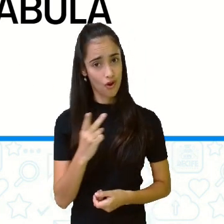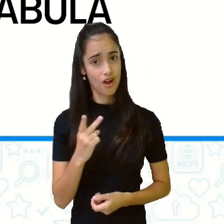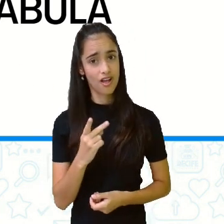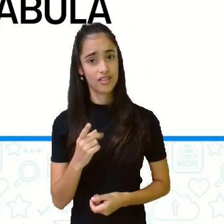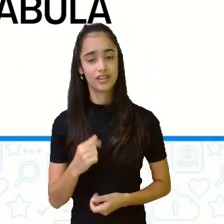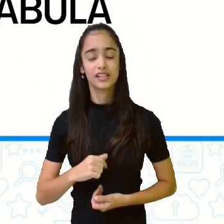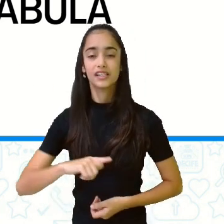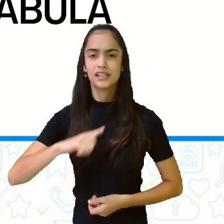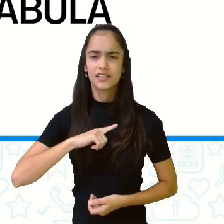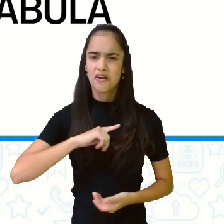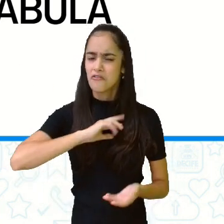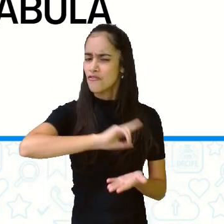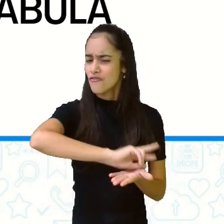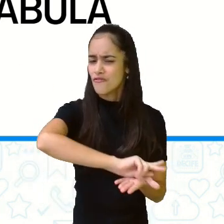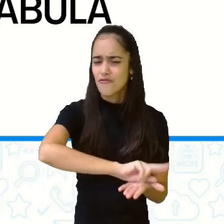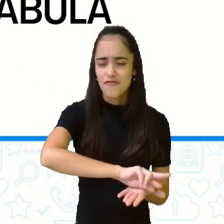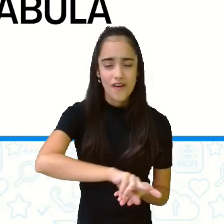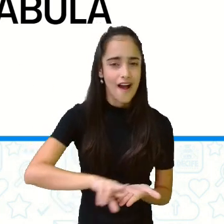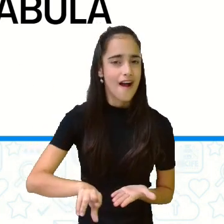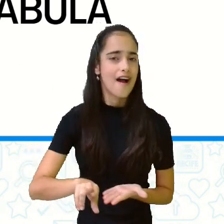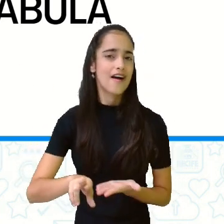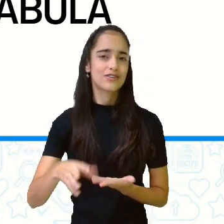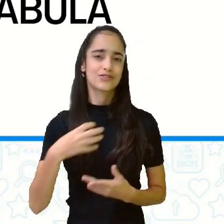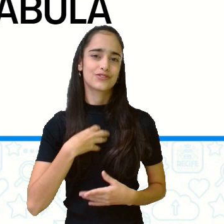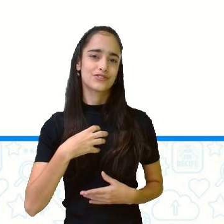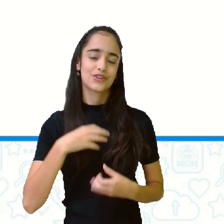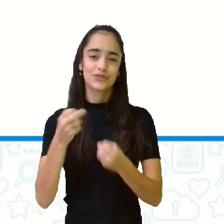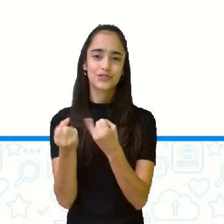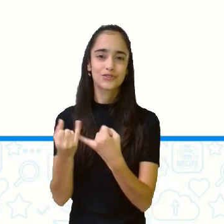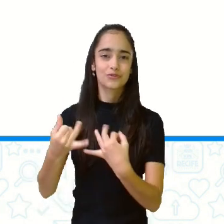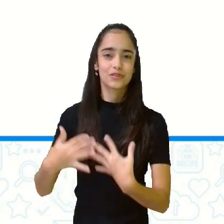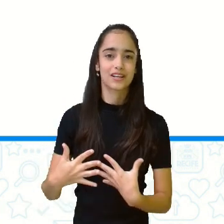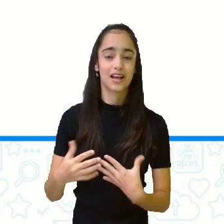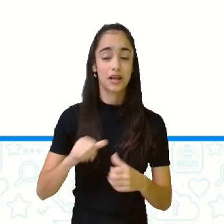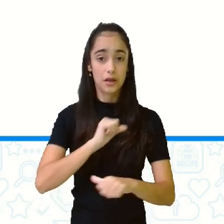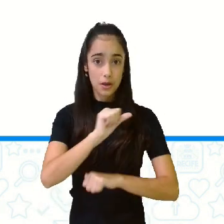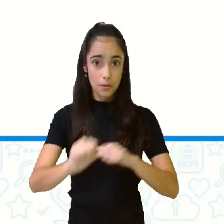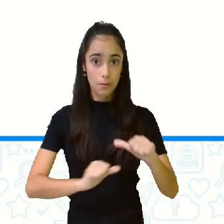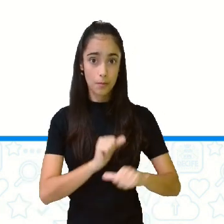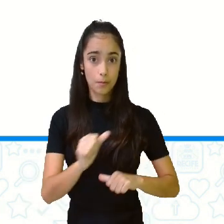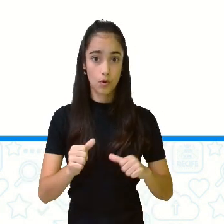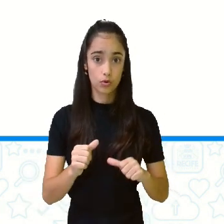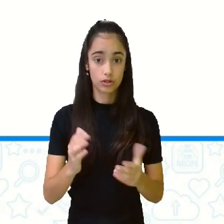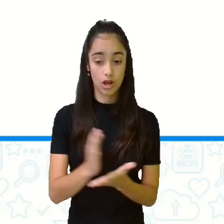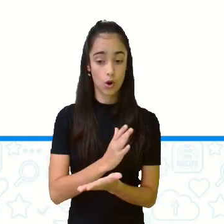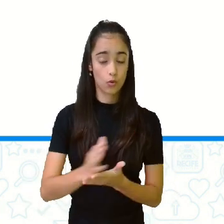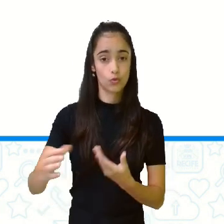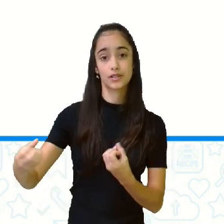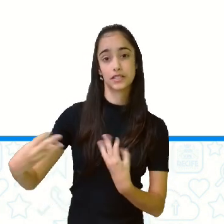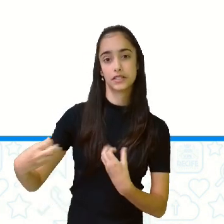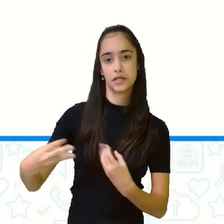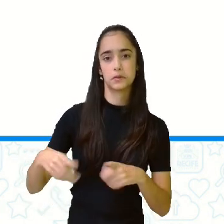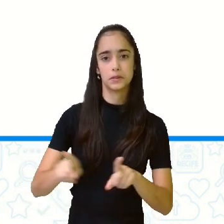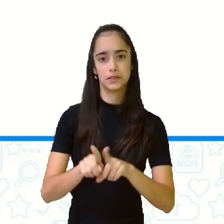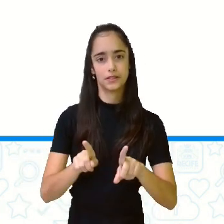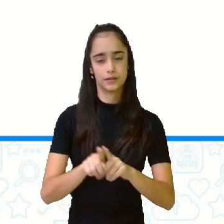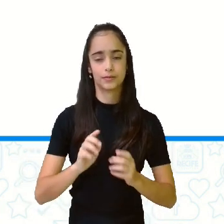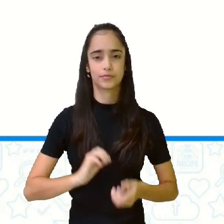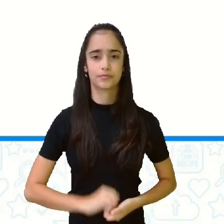contadas, vários finais, e isso modifica também a moral dela. Personagem, tipo,